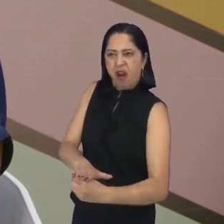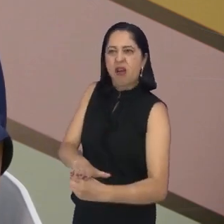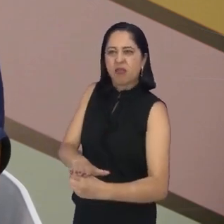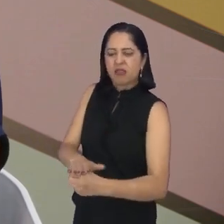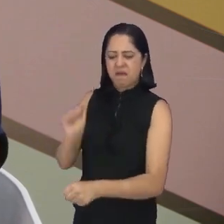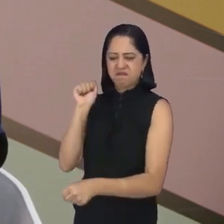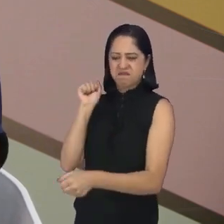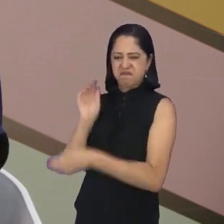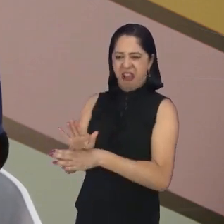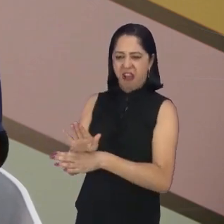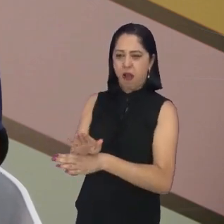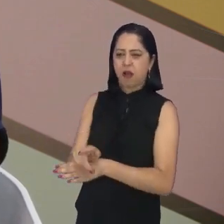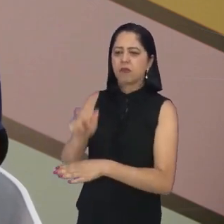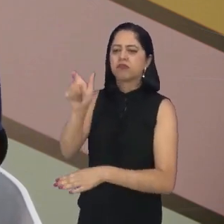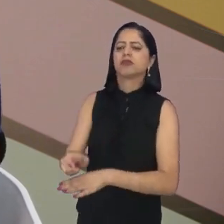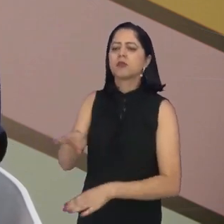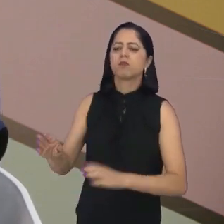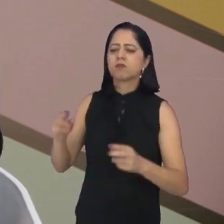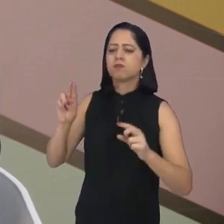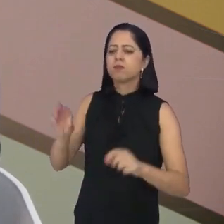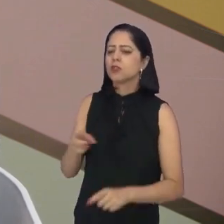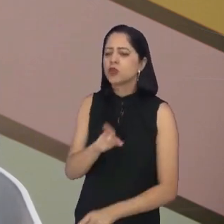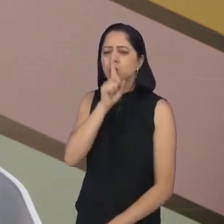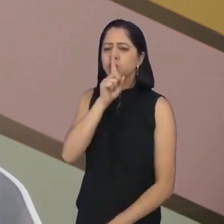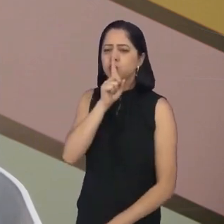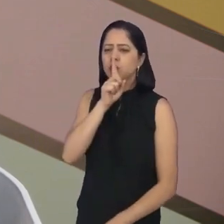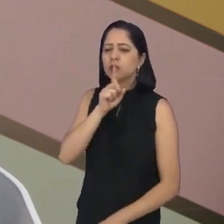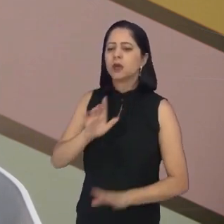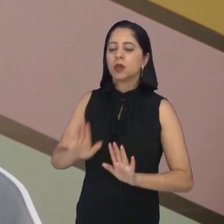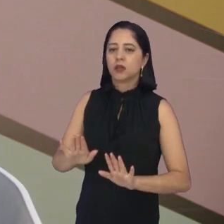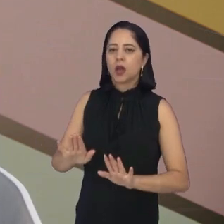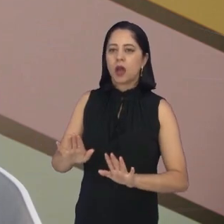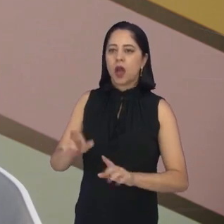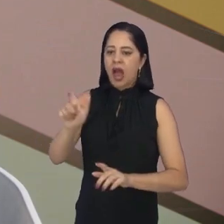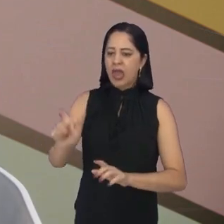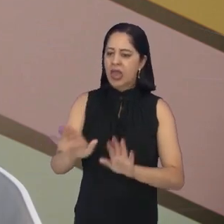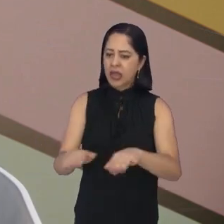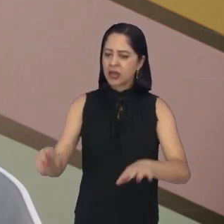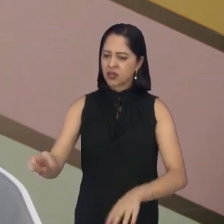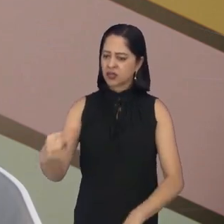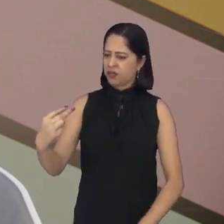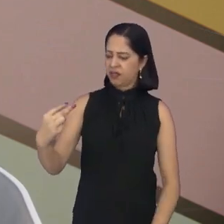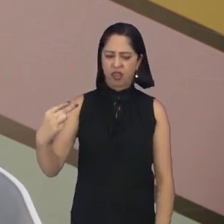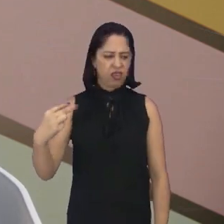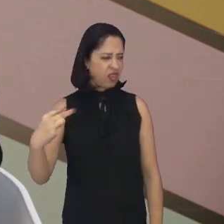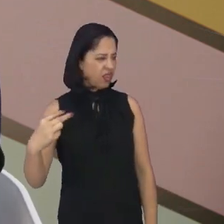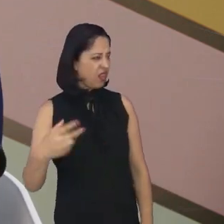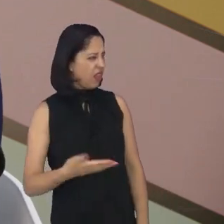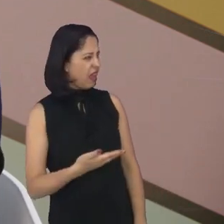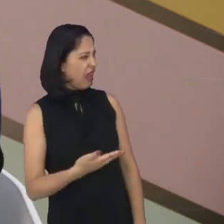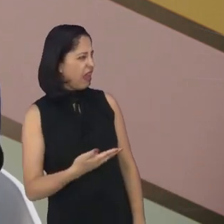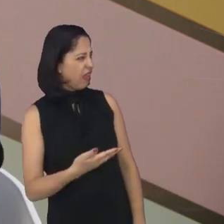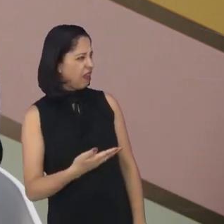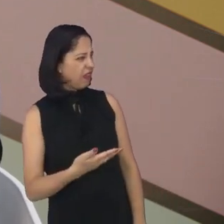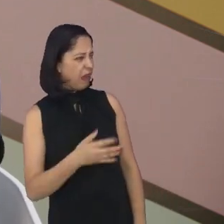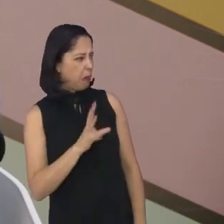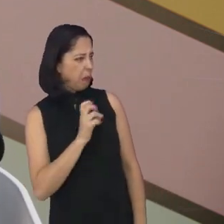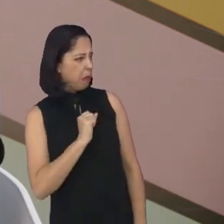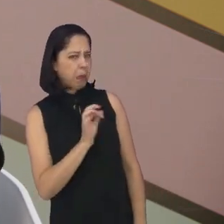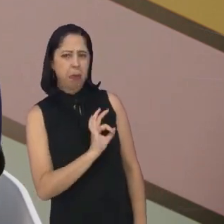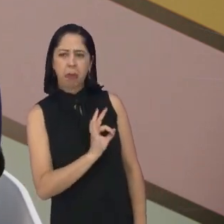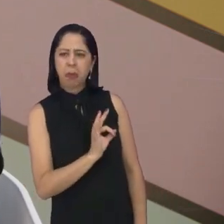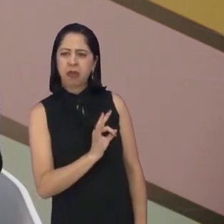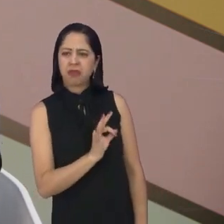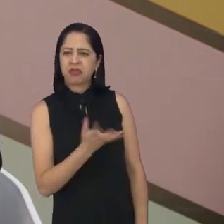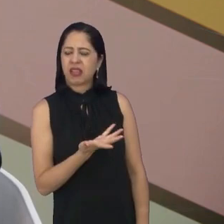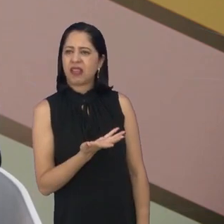Humilhando, calando a voz dele. A criança, ela olha para o adulto cuidador e pensa assim, bom, essa pessoa é a pessoa que mais me ama. É a pessoa